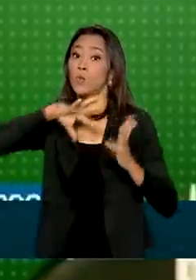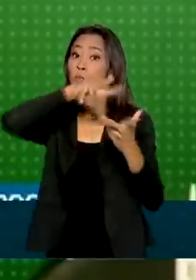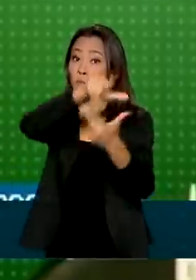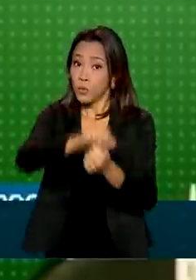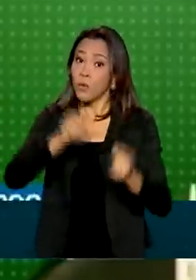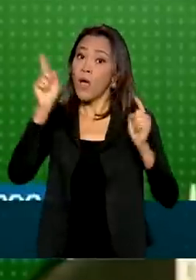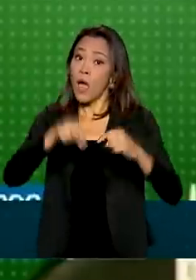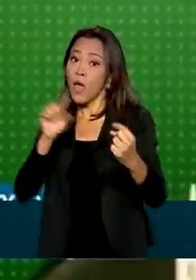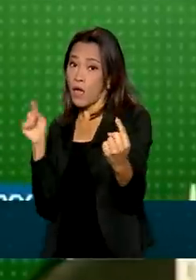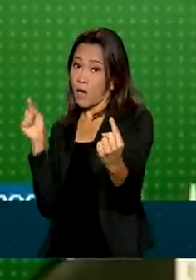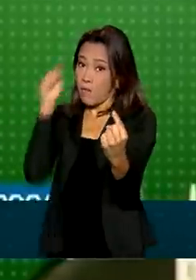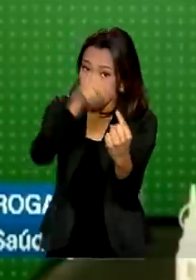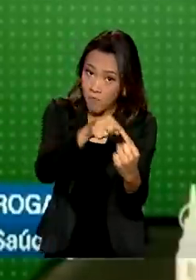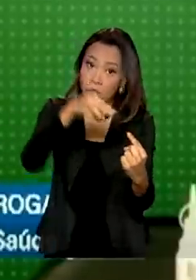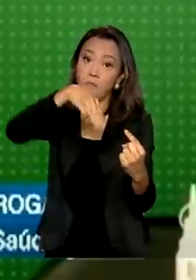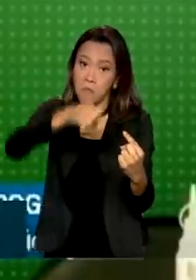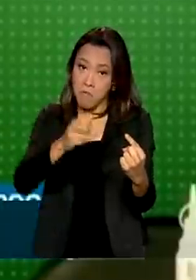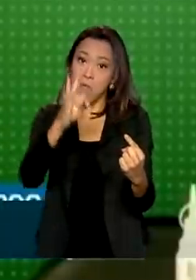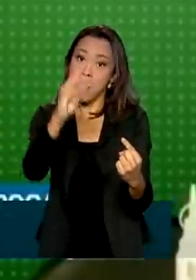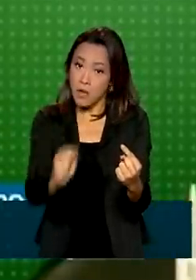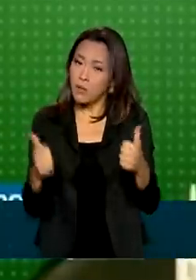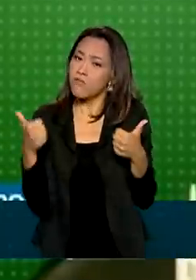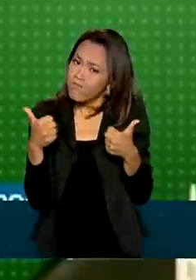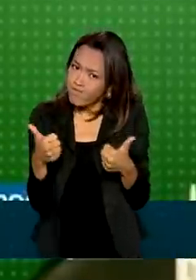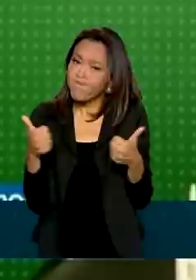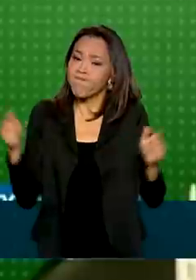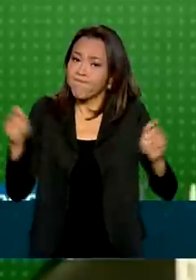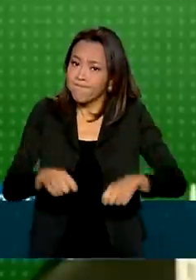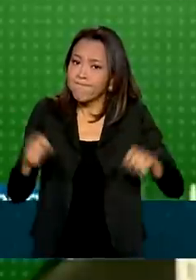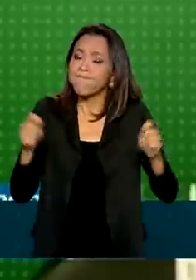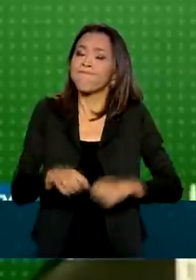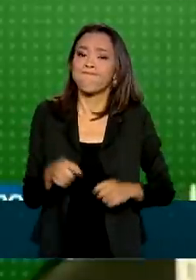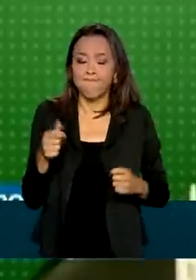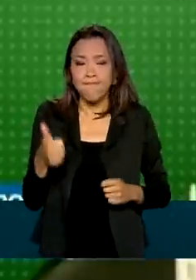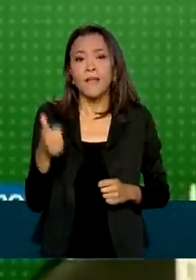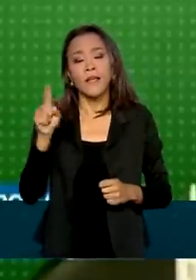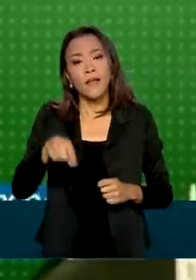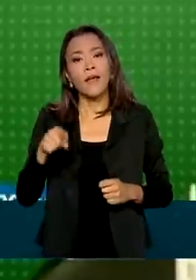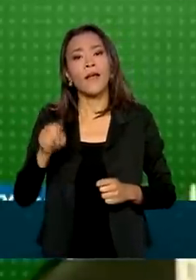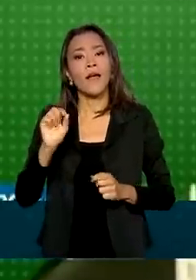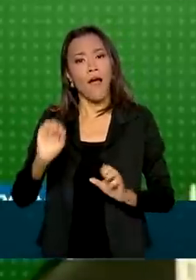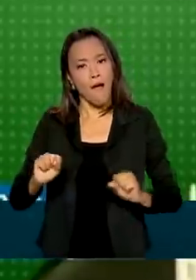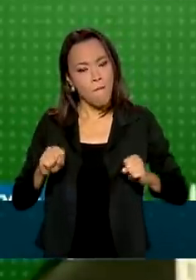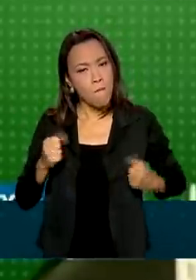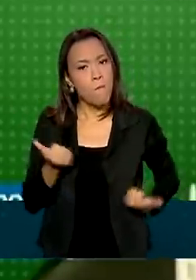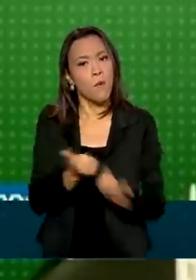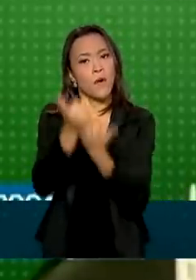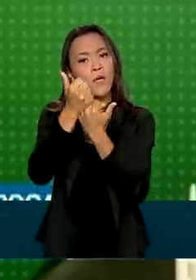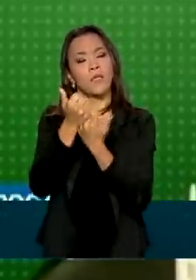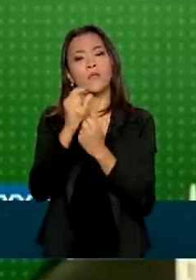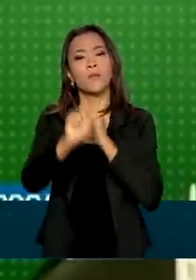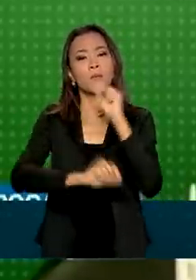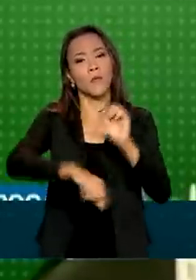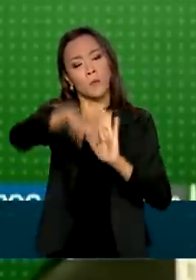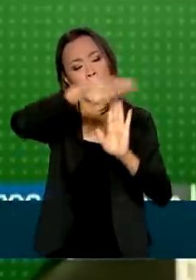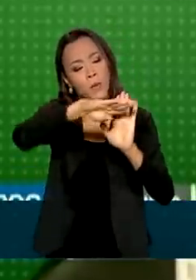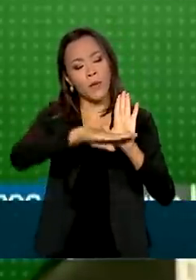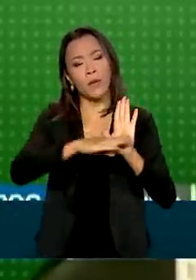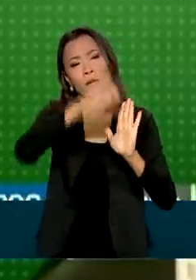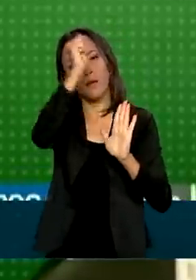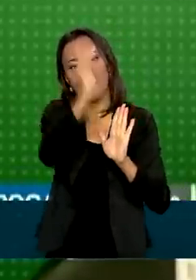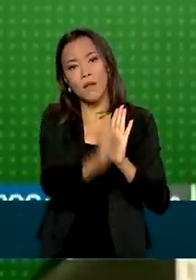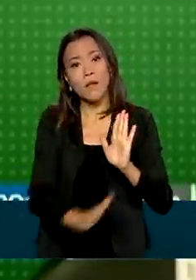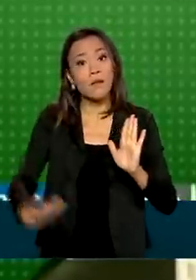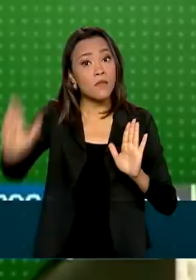bastante razoável e que faz jus à força e à tradição do nosso Programa Nacional